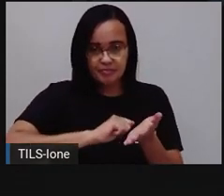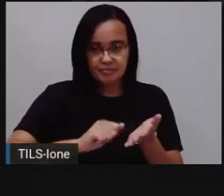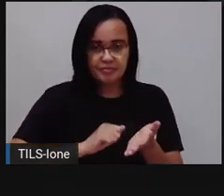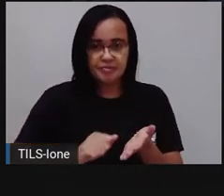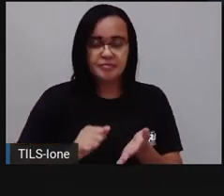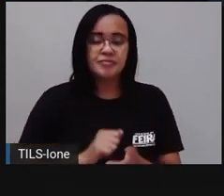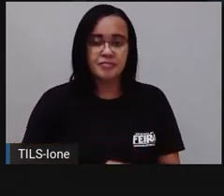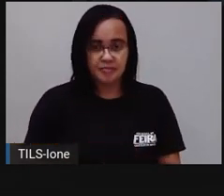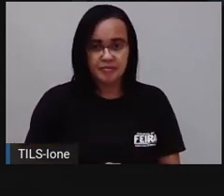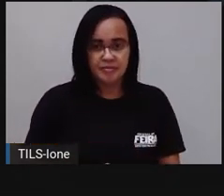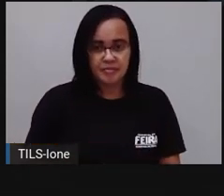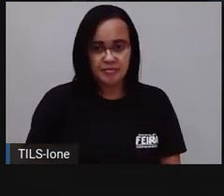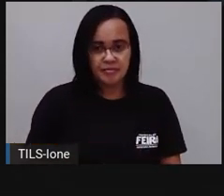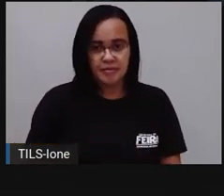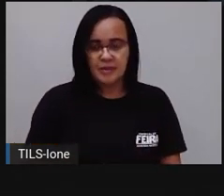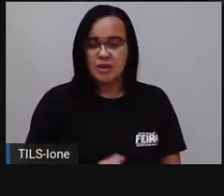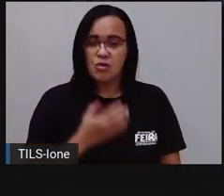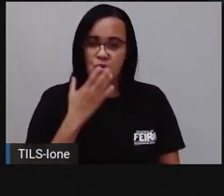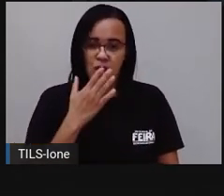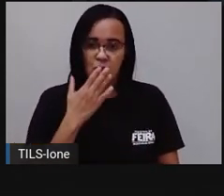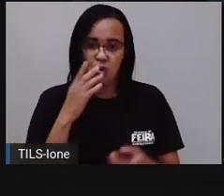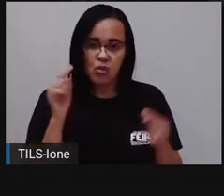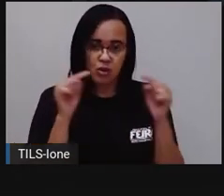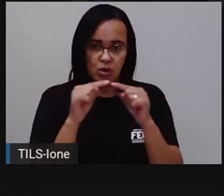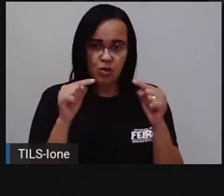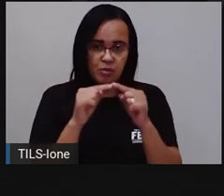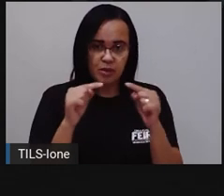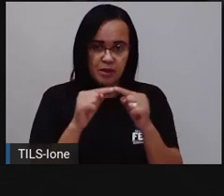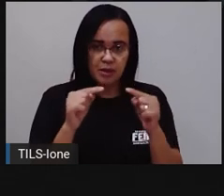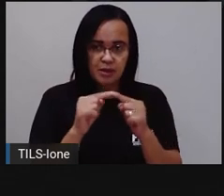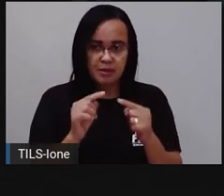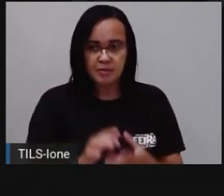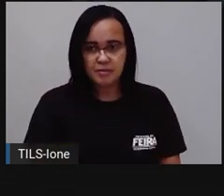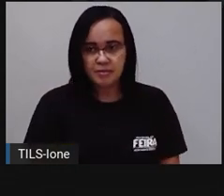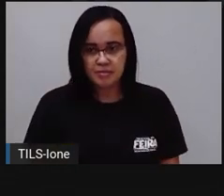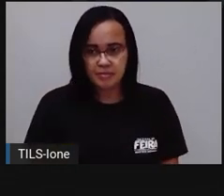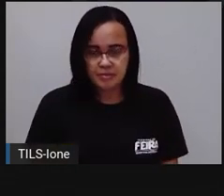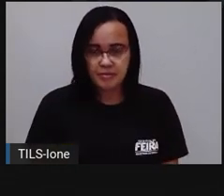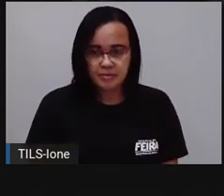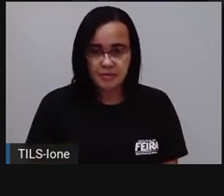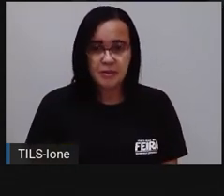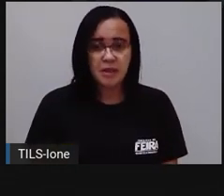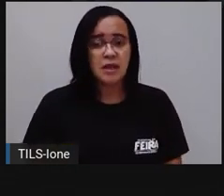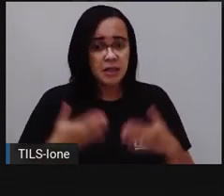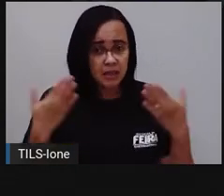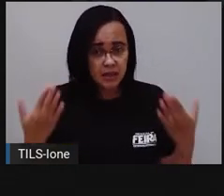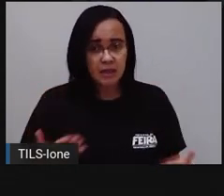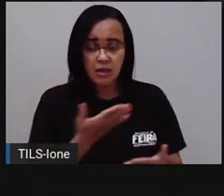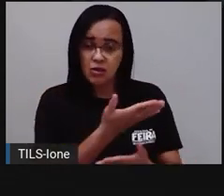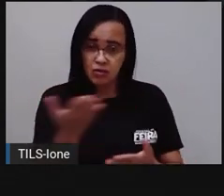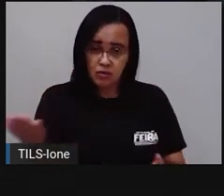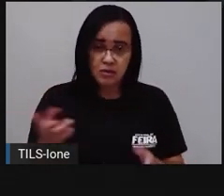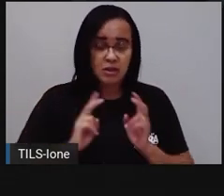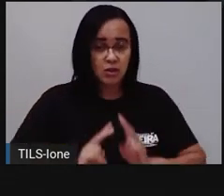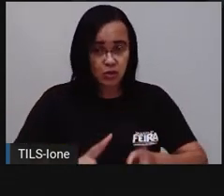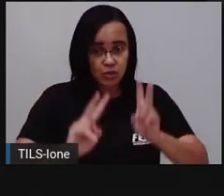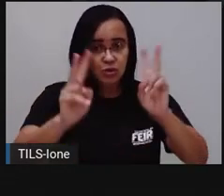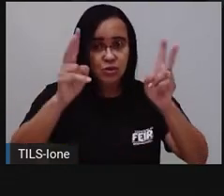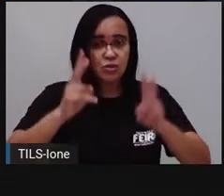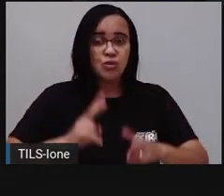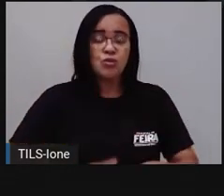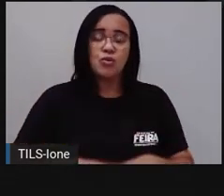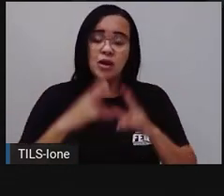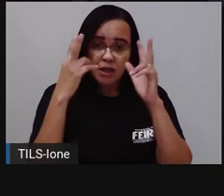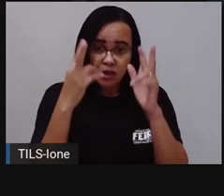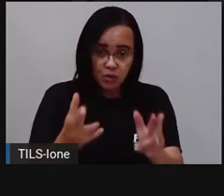o seu gráfico aí de acordo com a curva, certo? E aí você faz esse mesmo processo com todas as outras cores. Então o laranja,